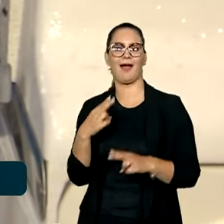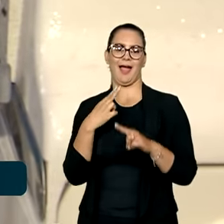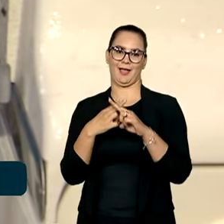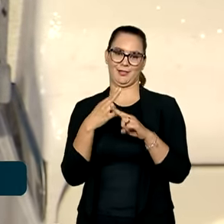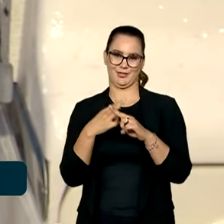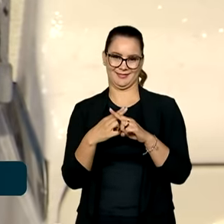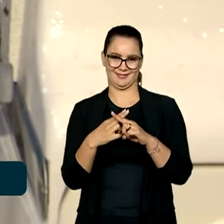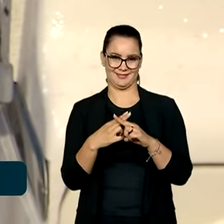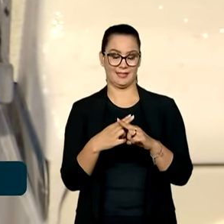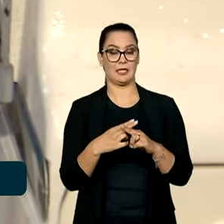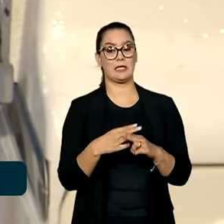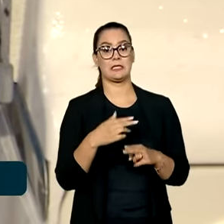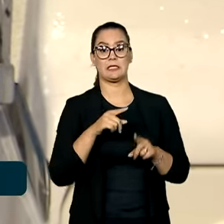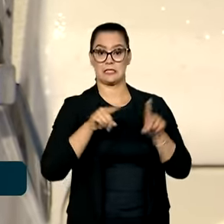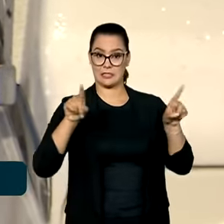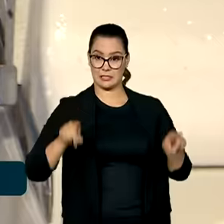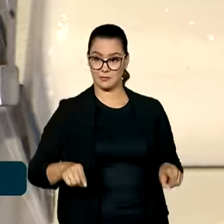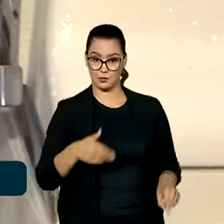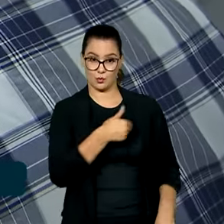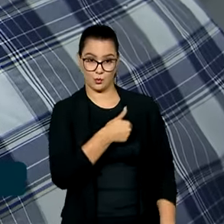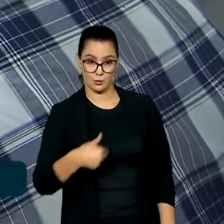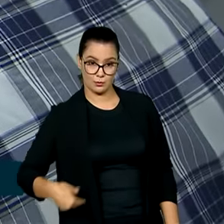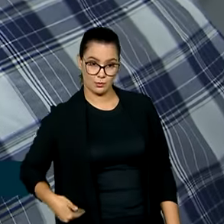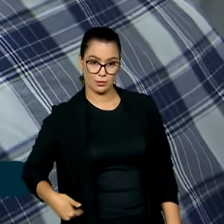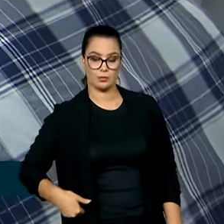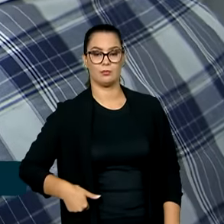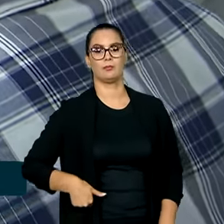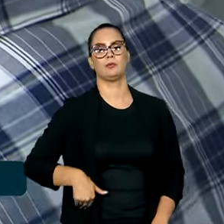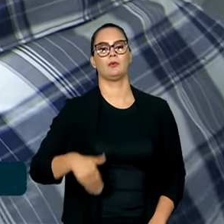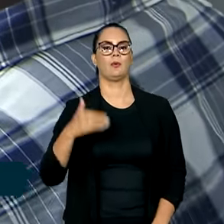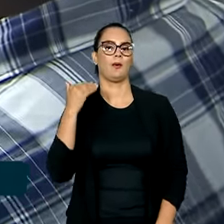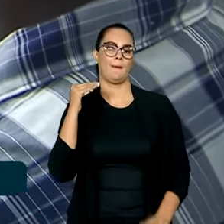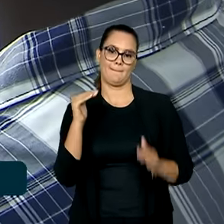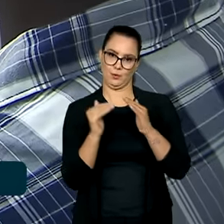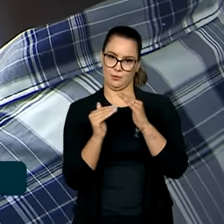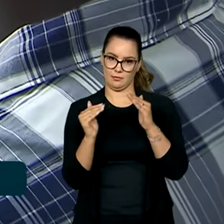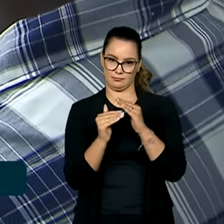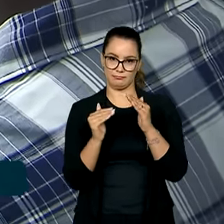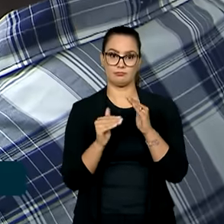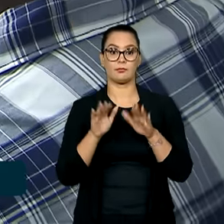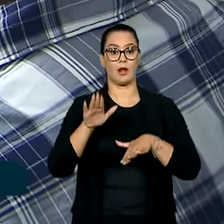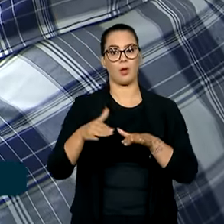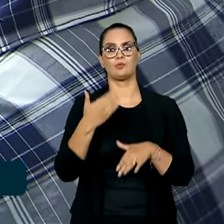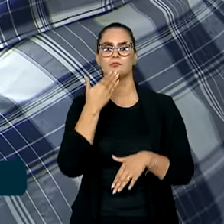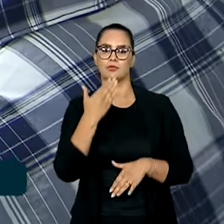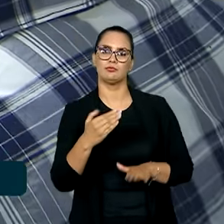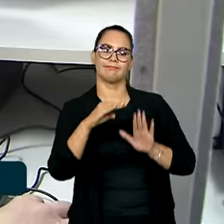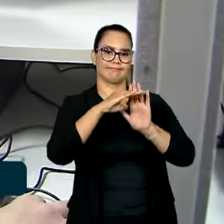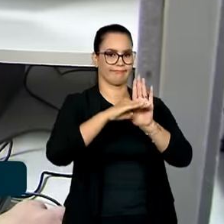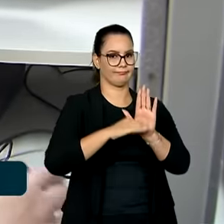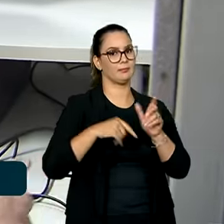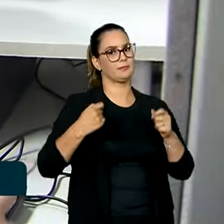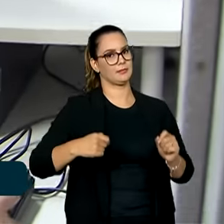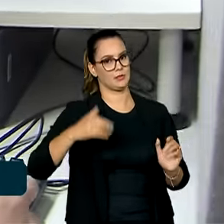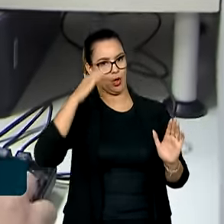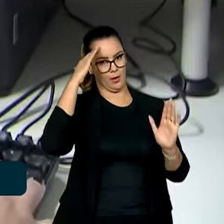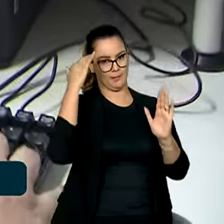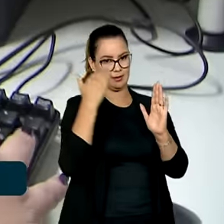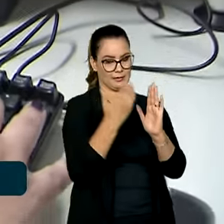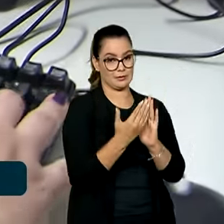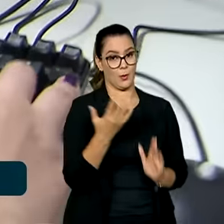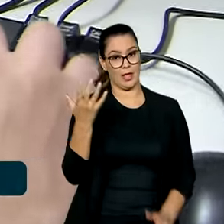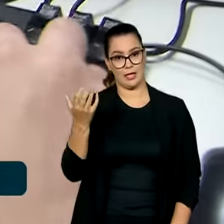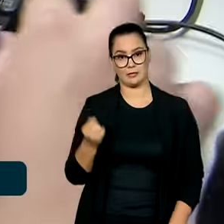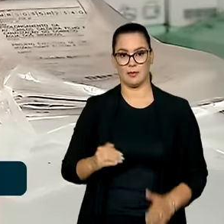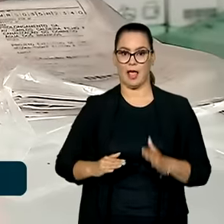a Caixa e para quem estava no serviço público, o Banco do Brasil. Mas alguns requisitos precisam ser cumpridos, como ter